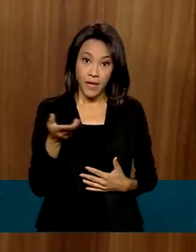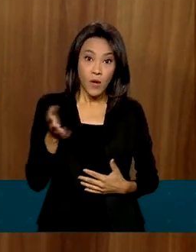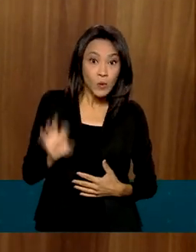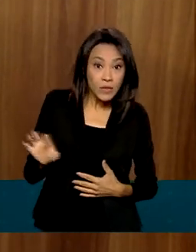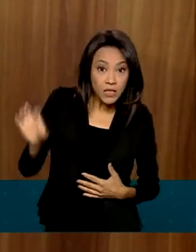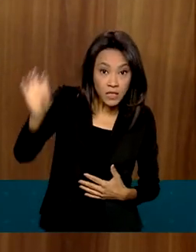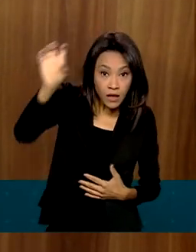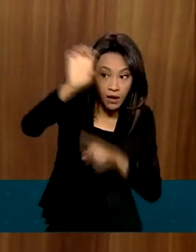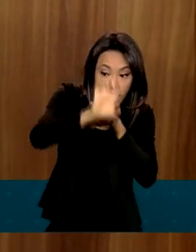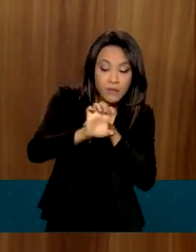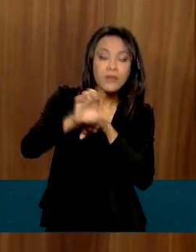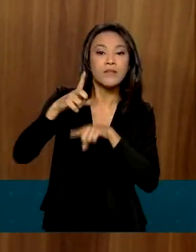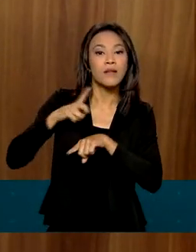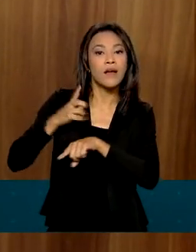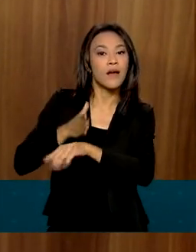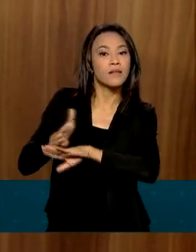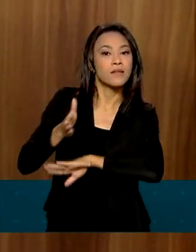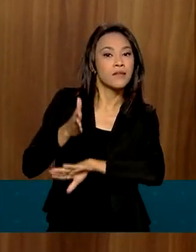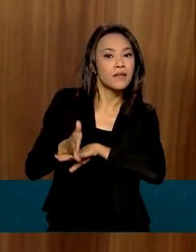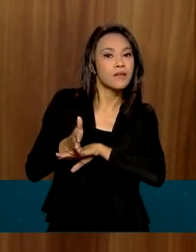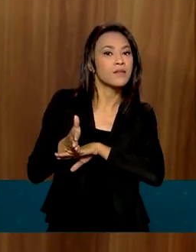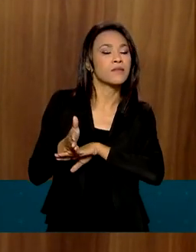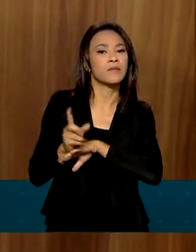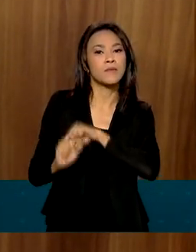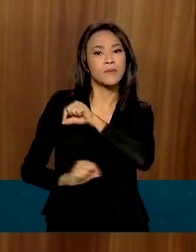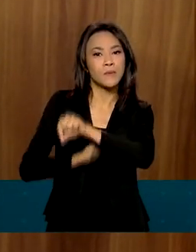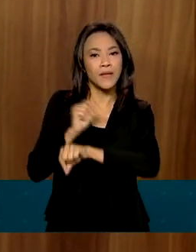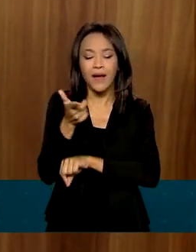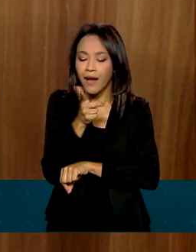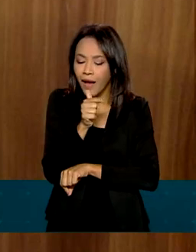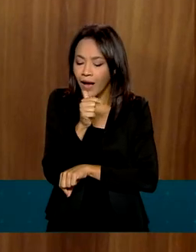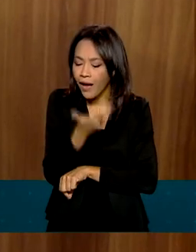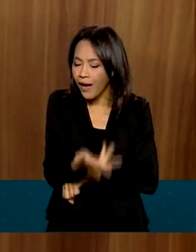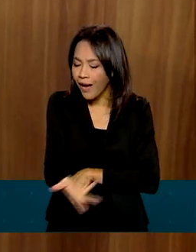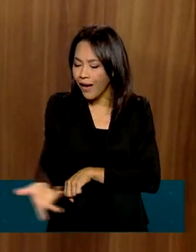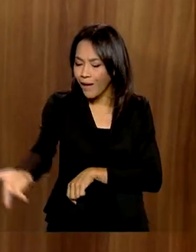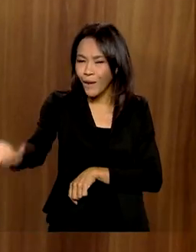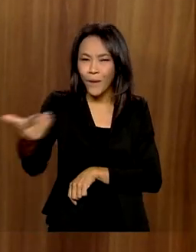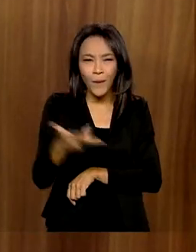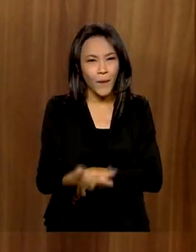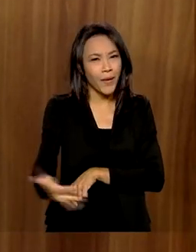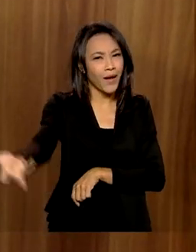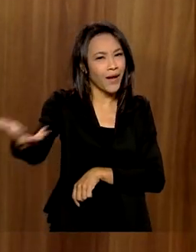passam a ter acesso a um manancial de água com regularidade e qualidade.